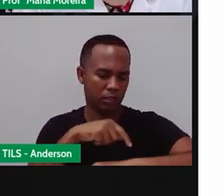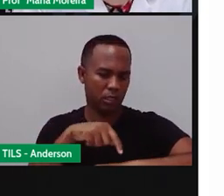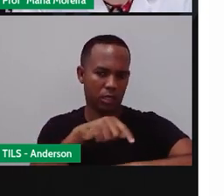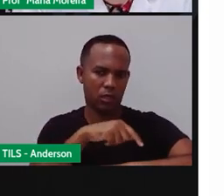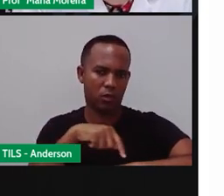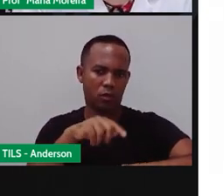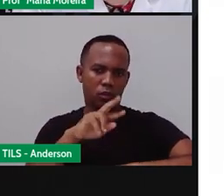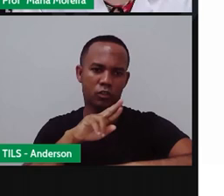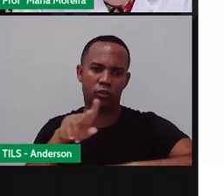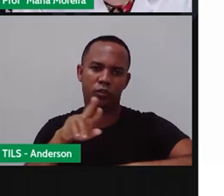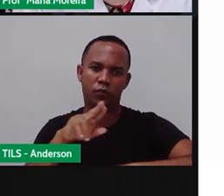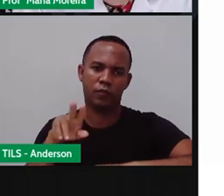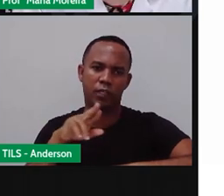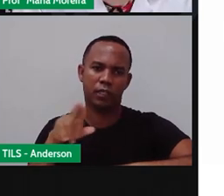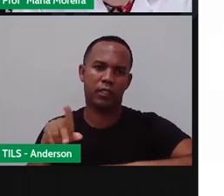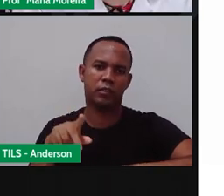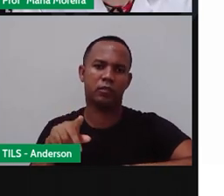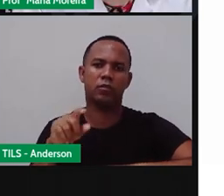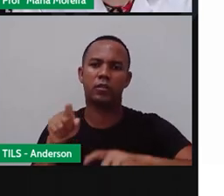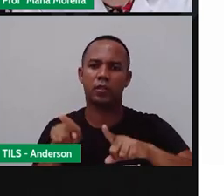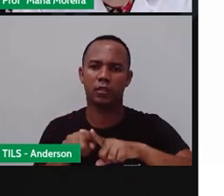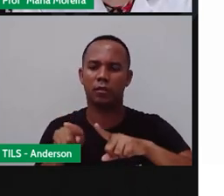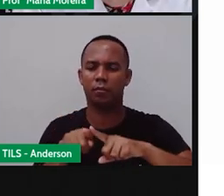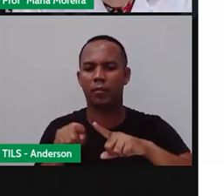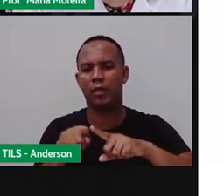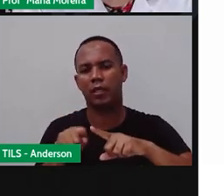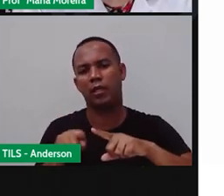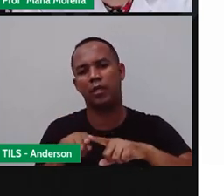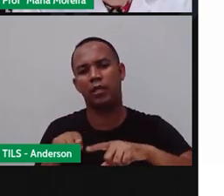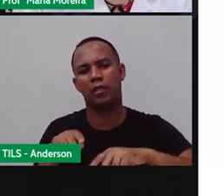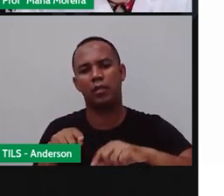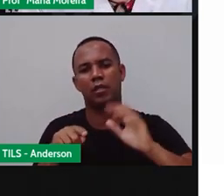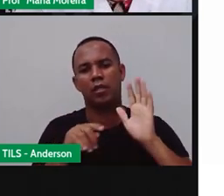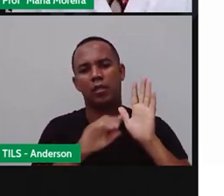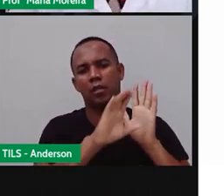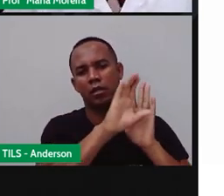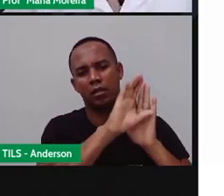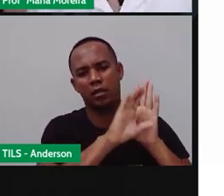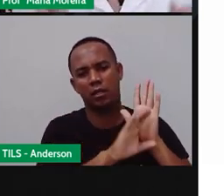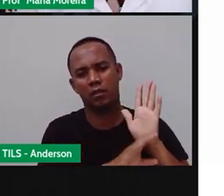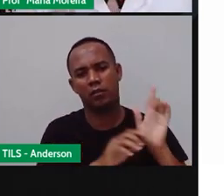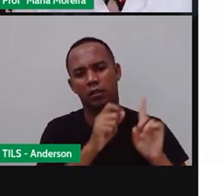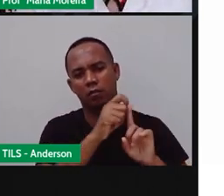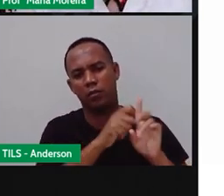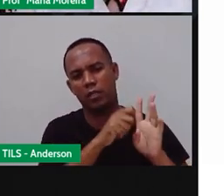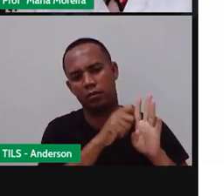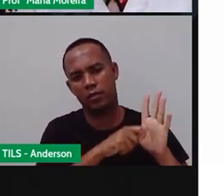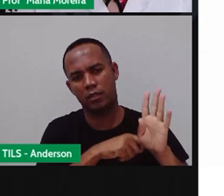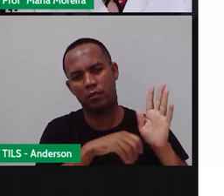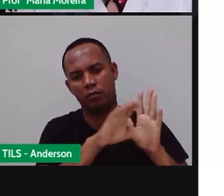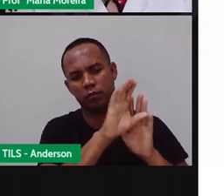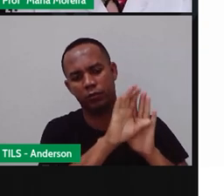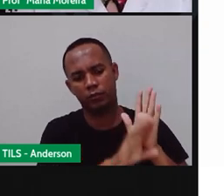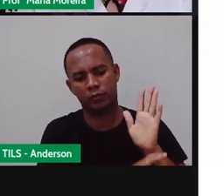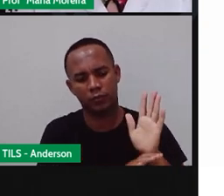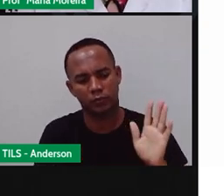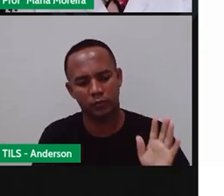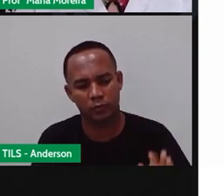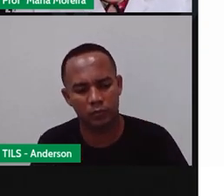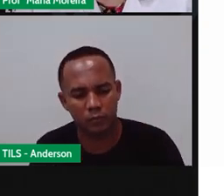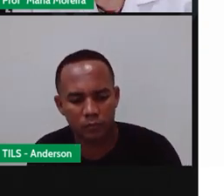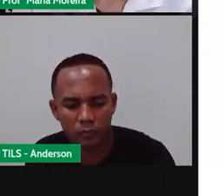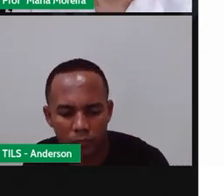analógicos e calendários. Não é isso? Então, a gente tem o quê? Lembra que a Pró trouxe... Mostra aí, Anderson, o seu